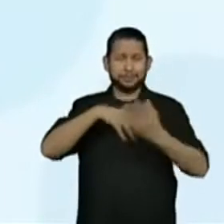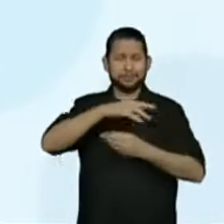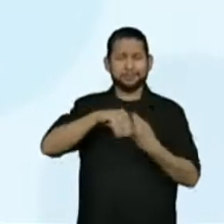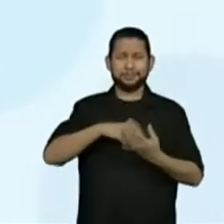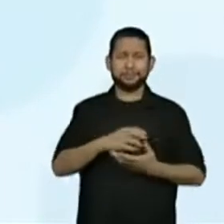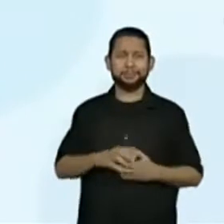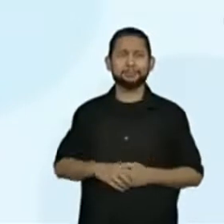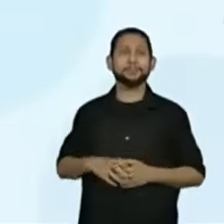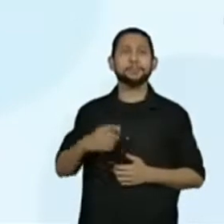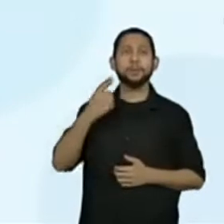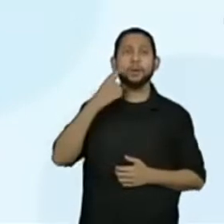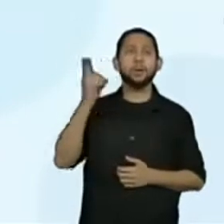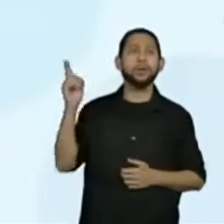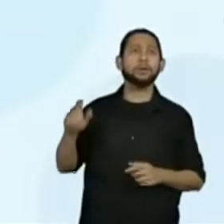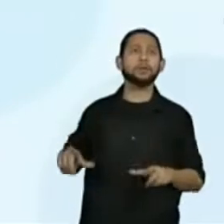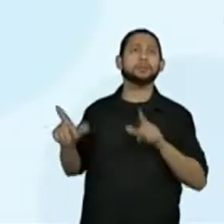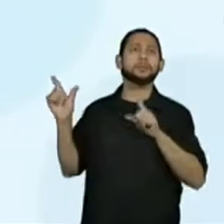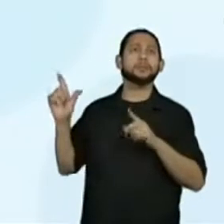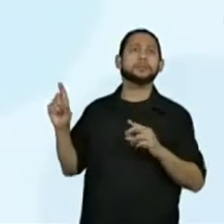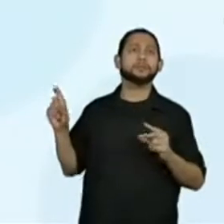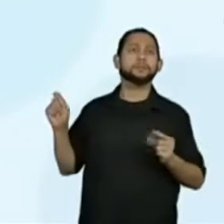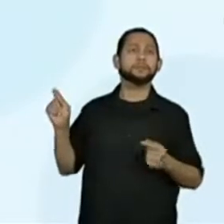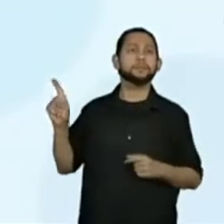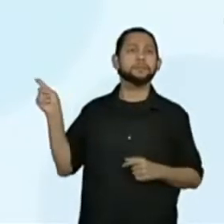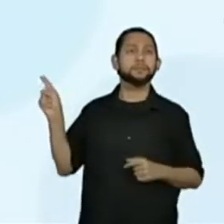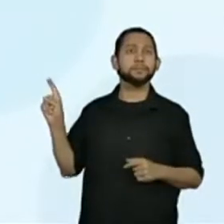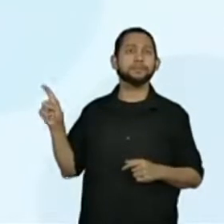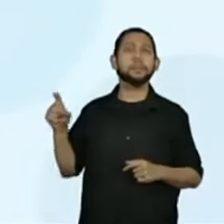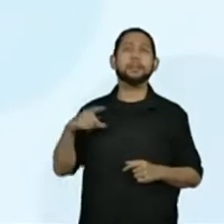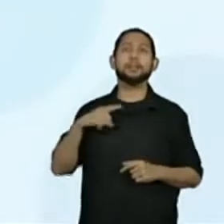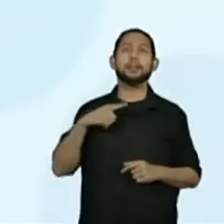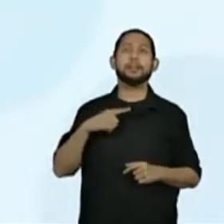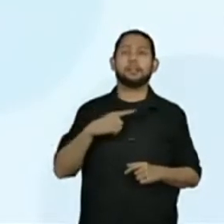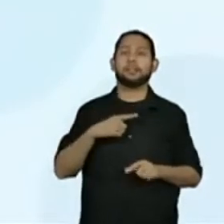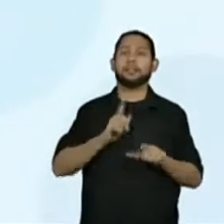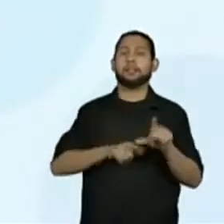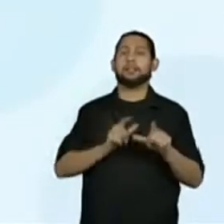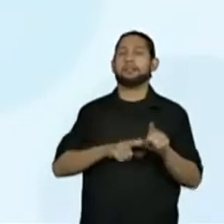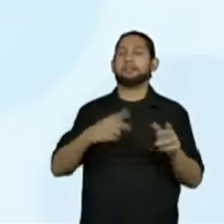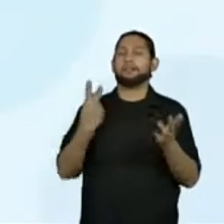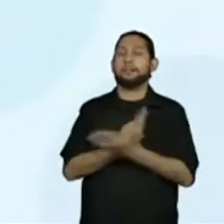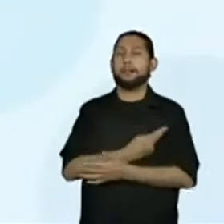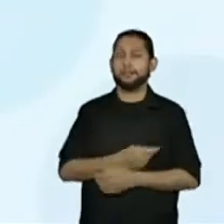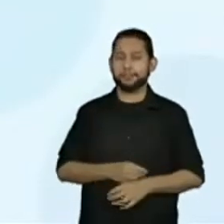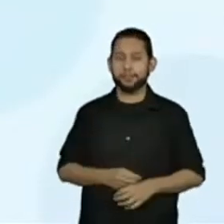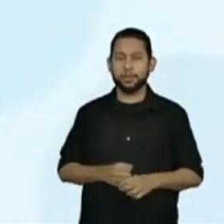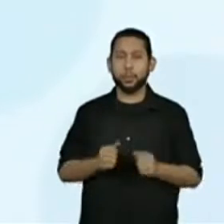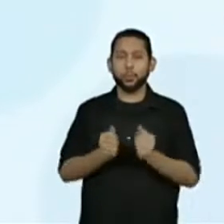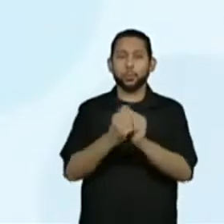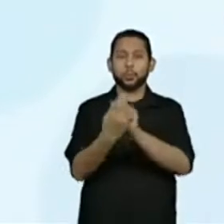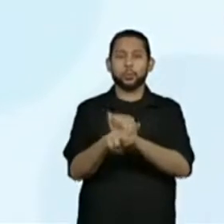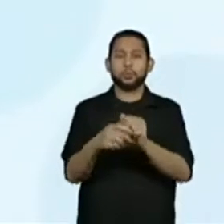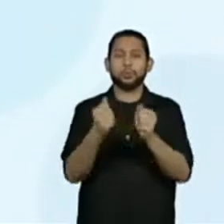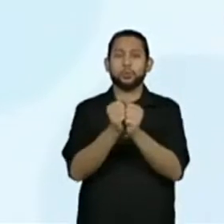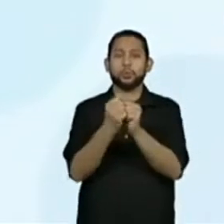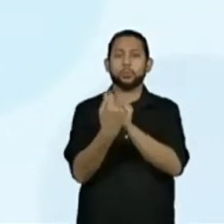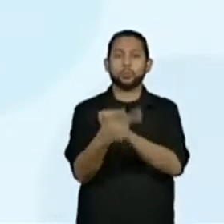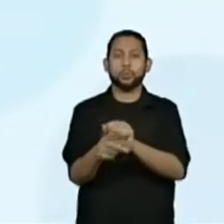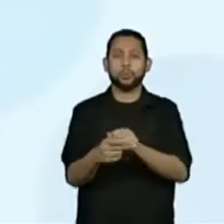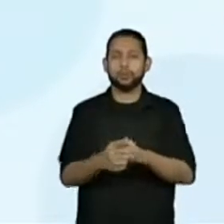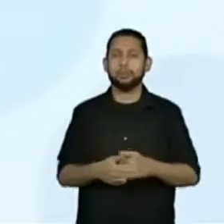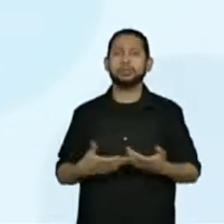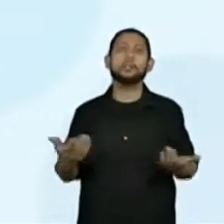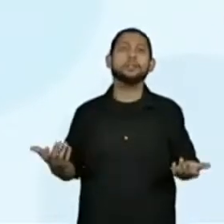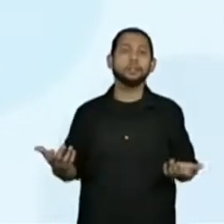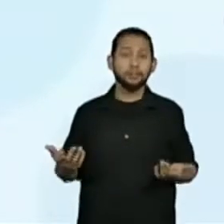Olha, essa outra tela para vocês. O pessoal falando sobre os erros ortográficos. Prô Maria, adorei. A questão